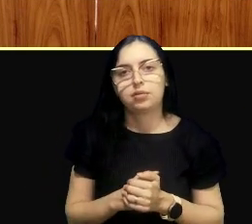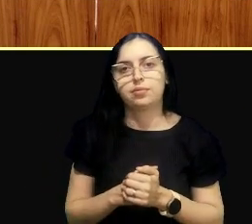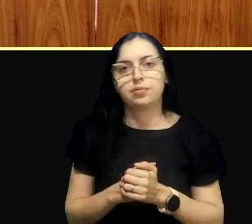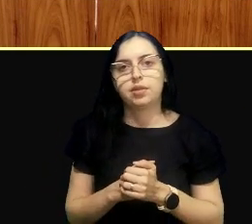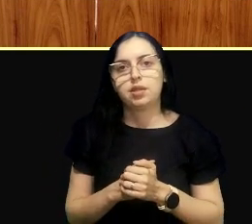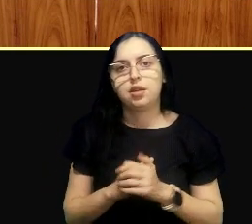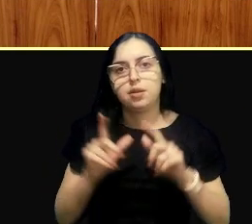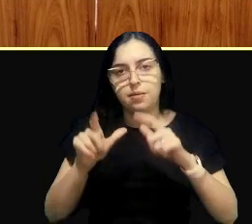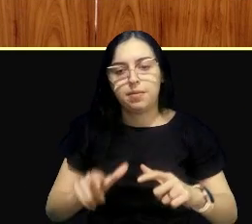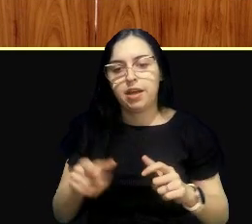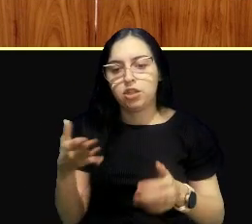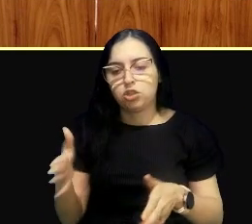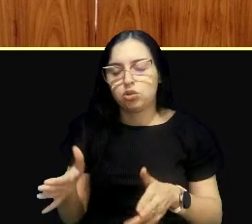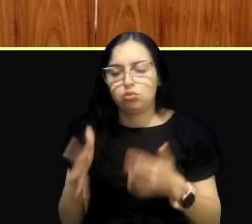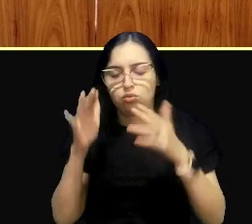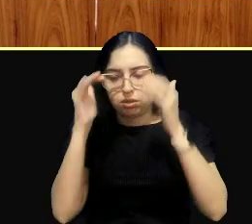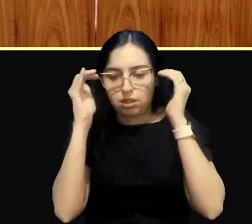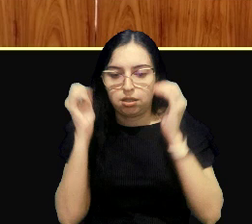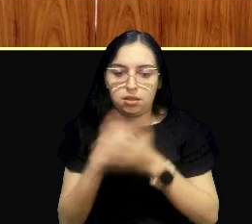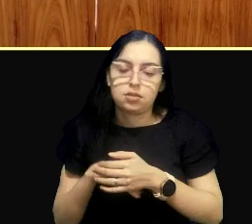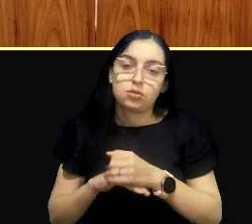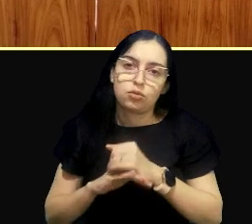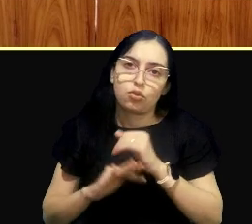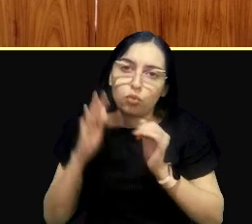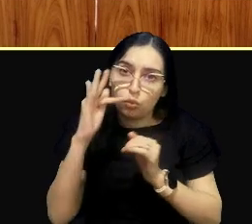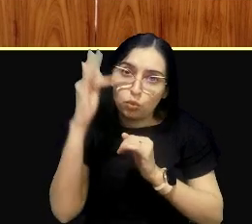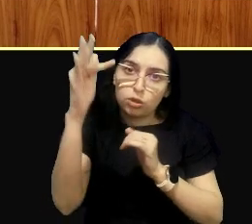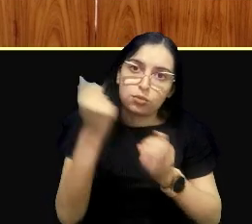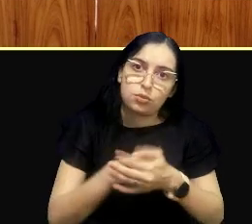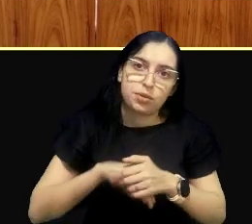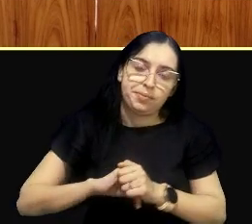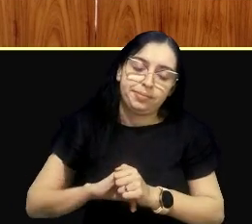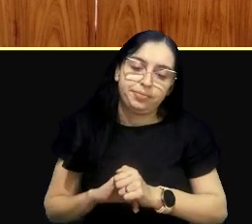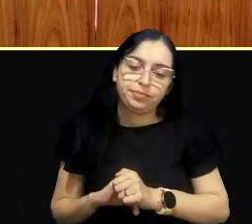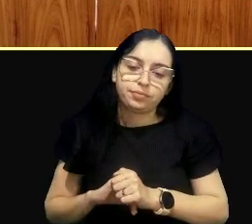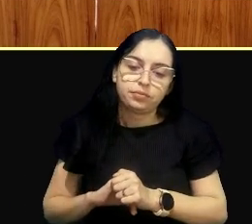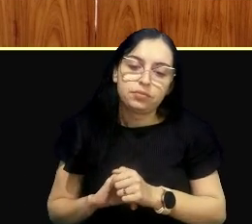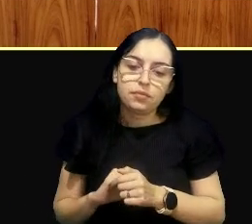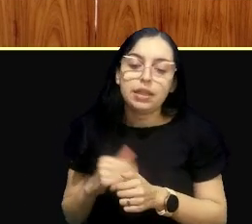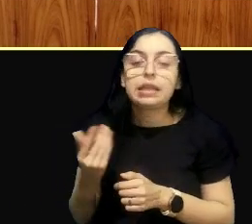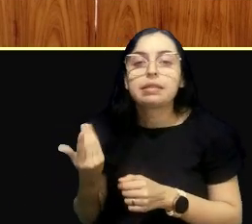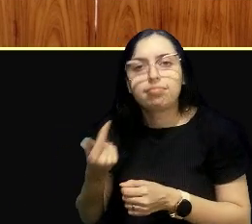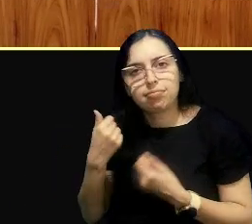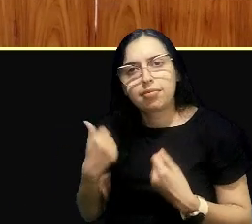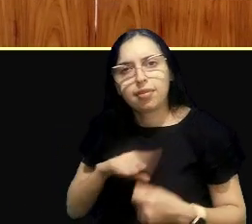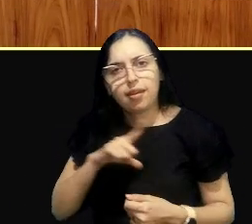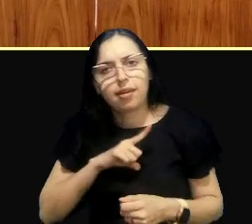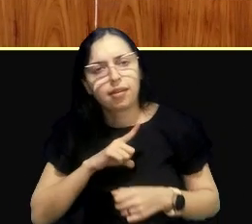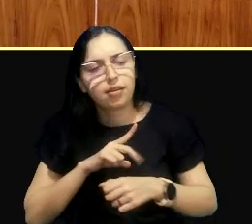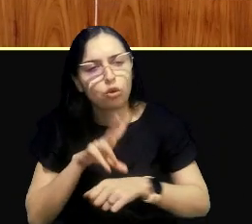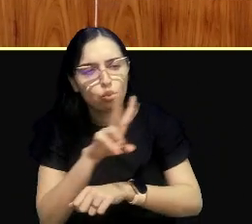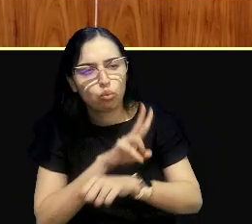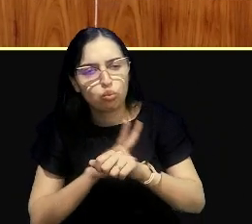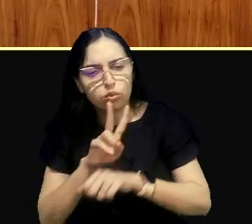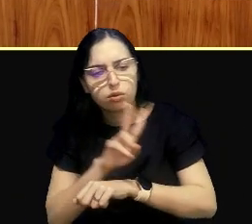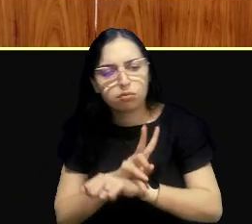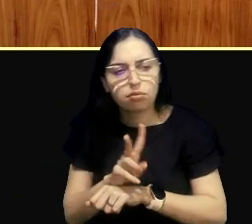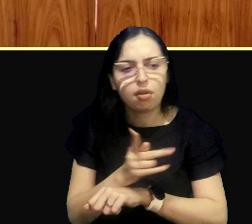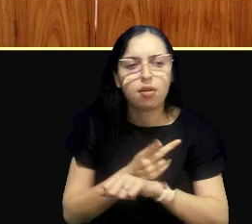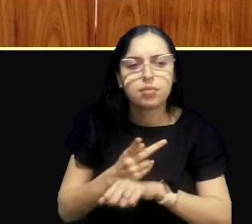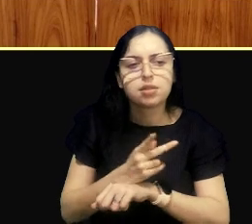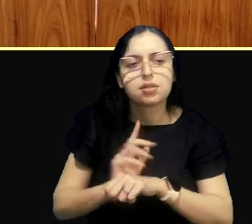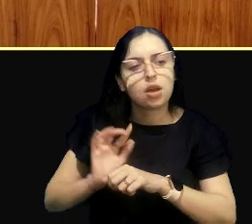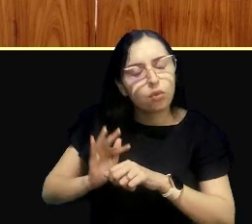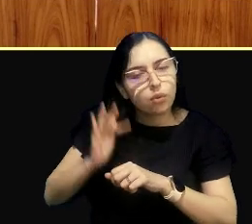parte interessada, você vai mais além, então, essa questão, de a gente ter que analisar, o além, principalmente, aí,